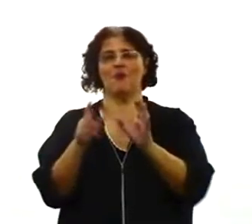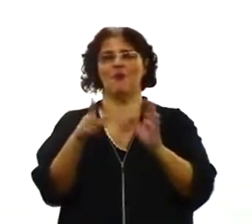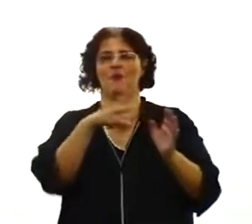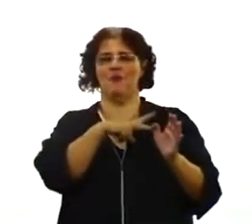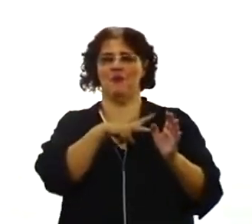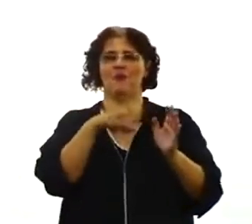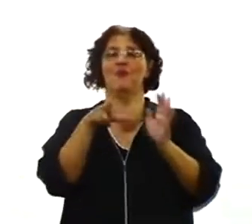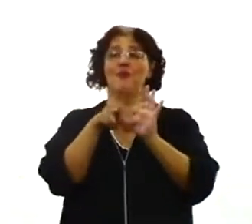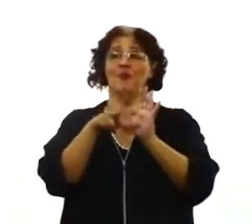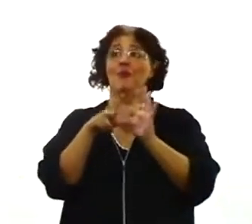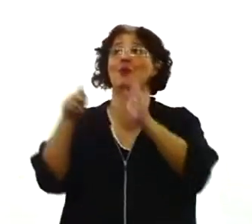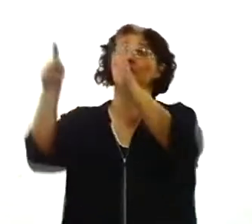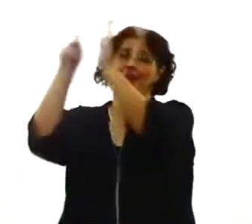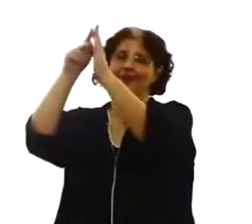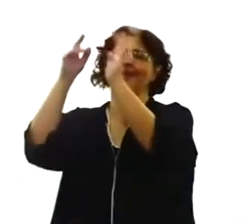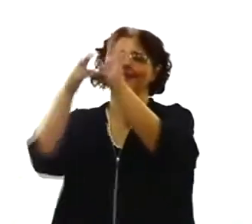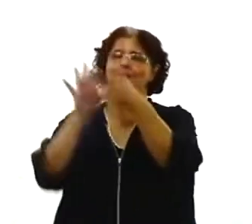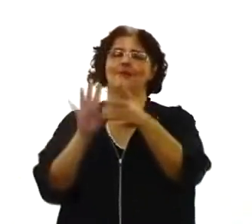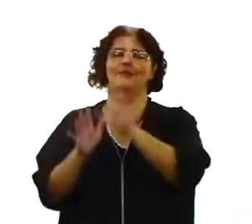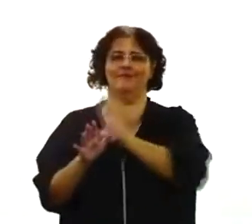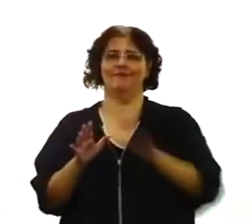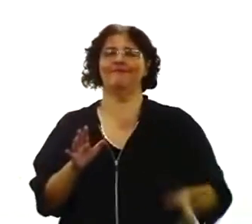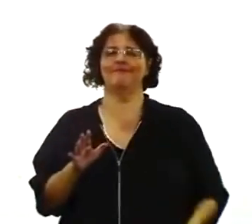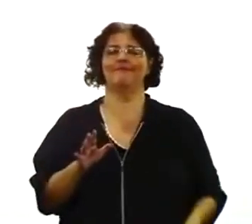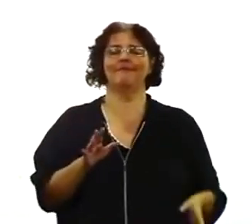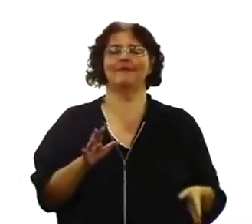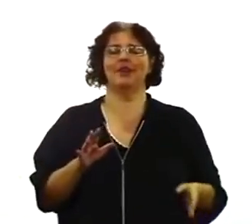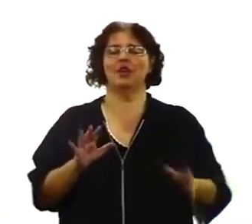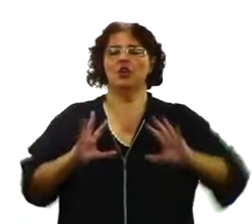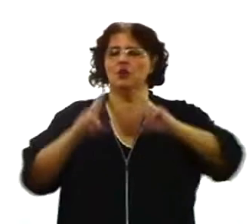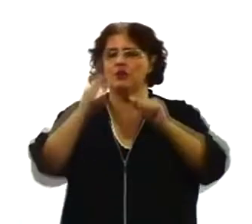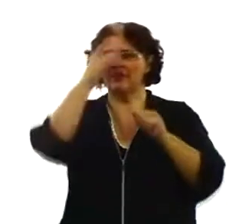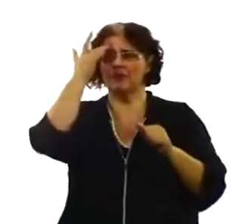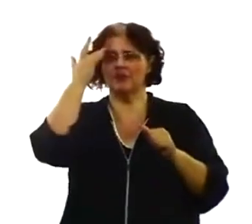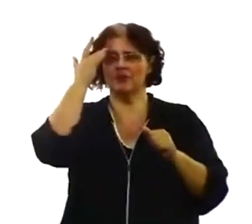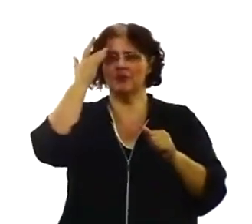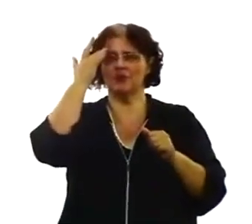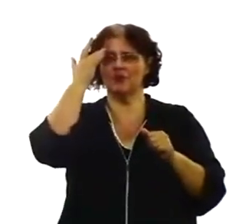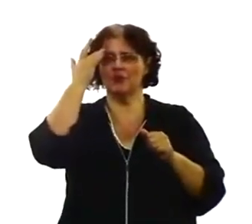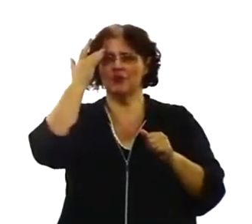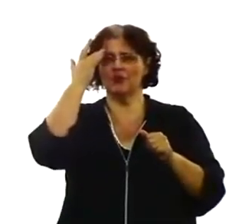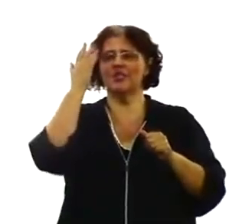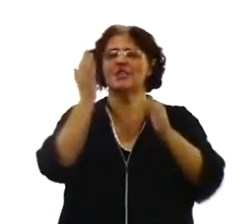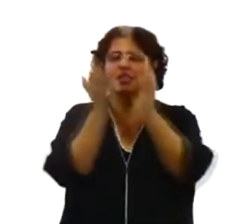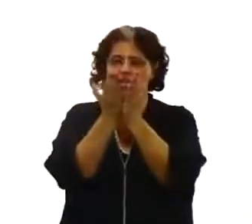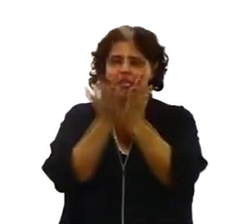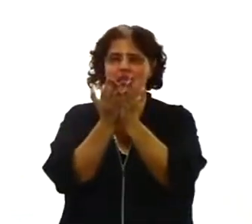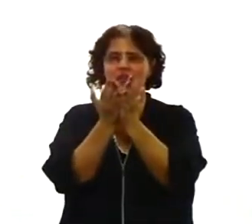viverão e verão e pensarão com a cabeça de Cristo.